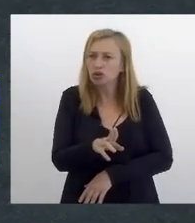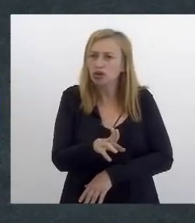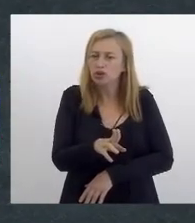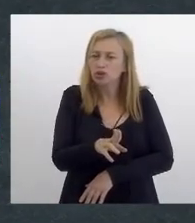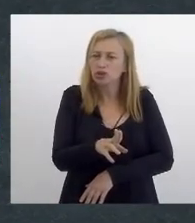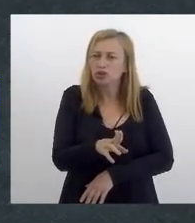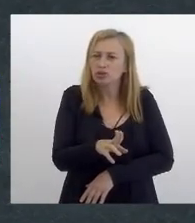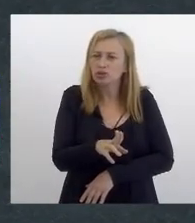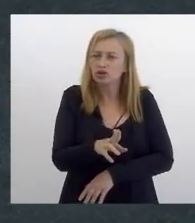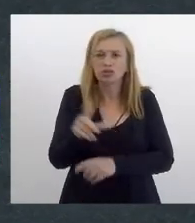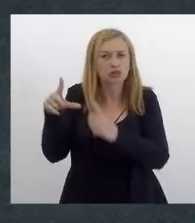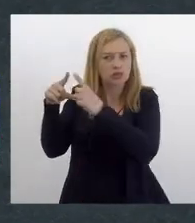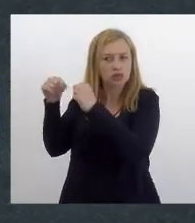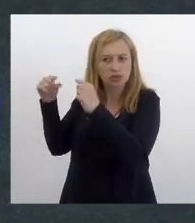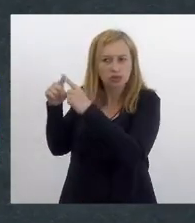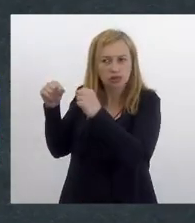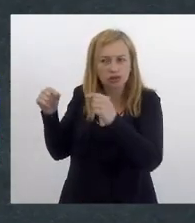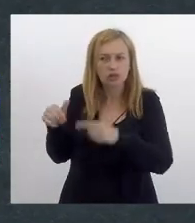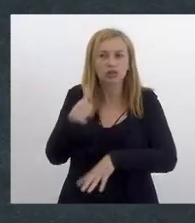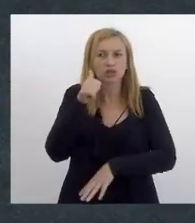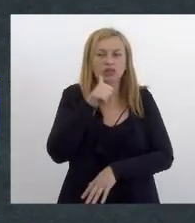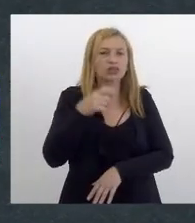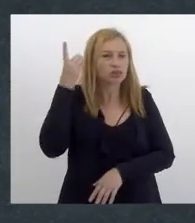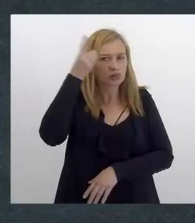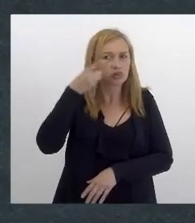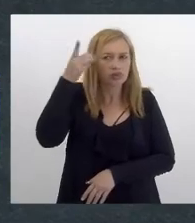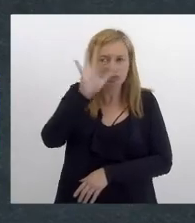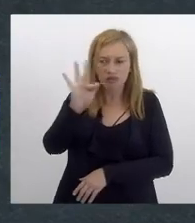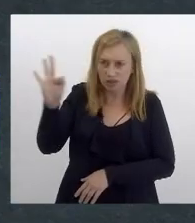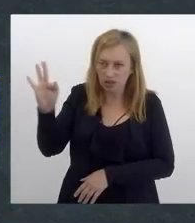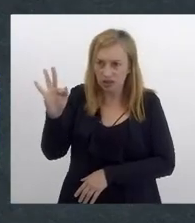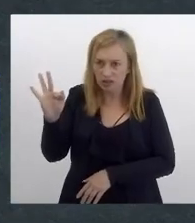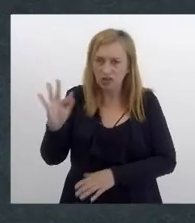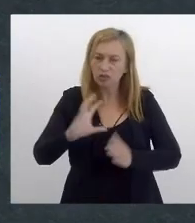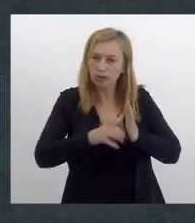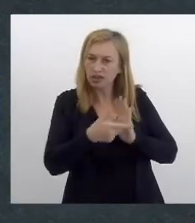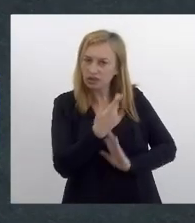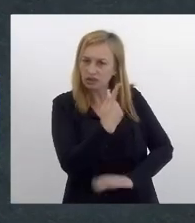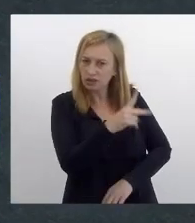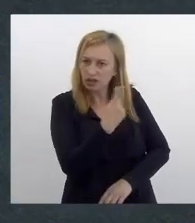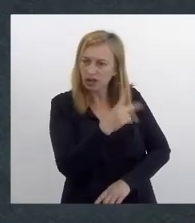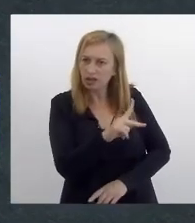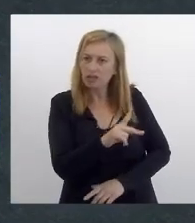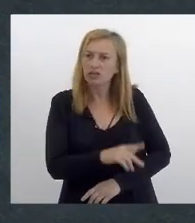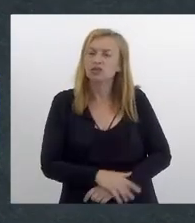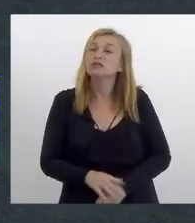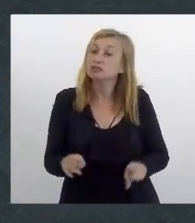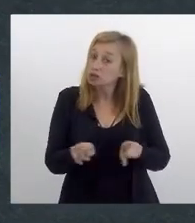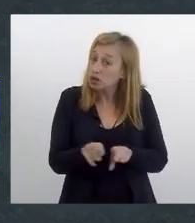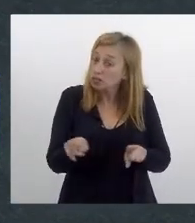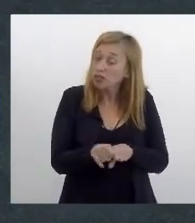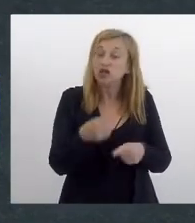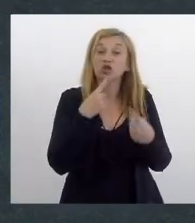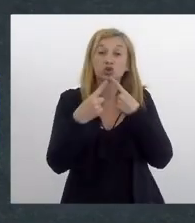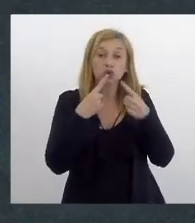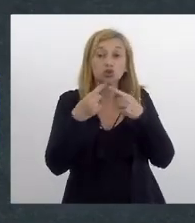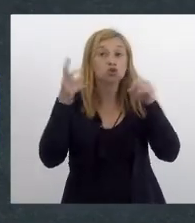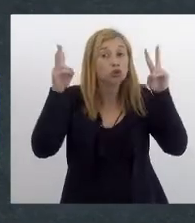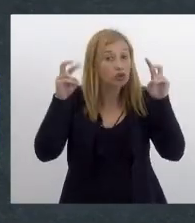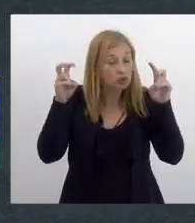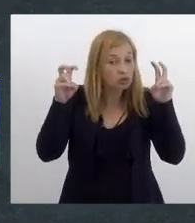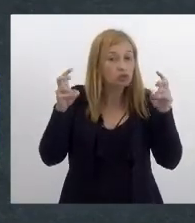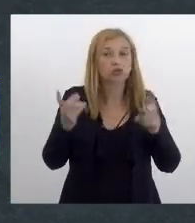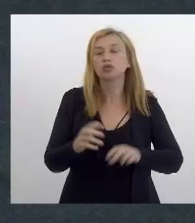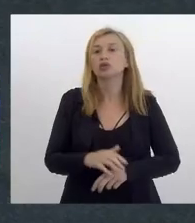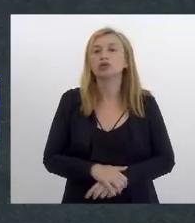através de Brasília através das deputadas federais do partido da deputada Tia Ju em Brasília também debatiam isso a todo